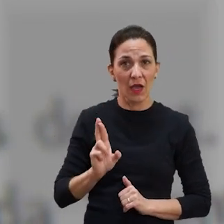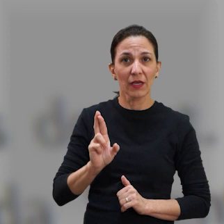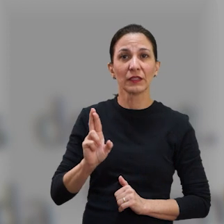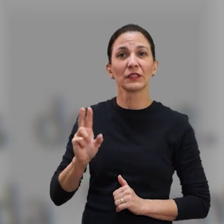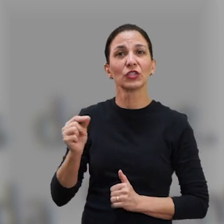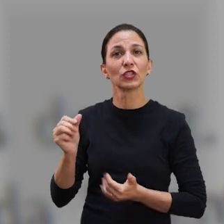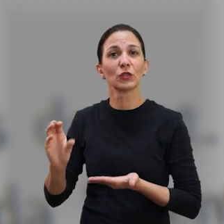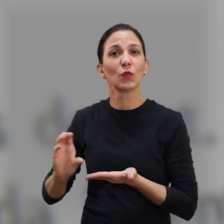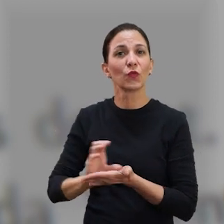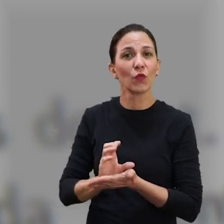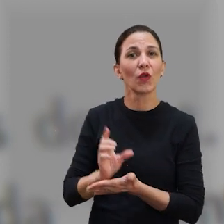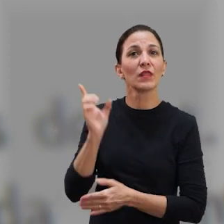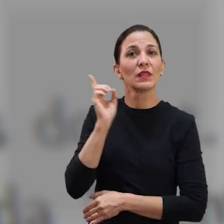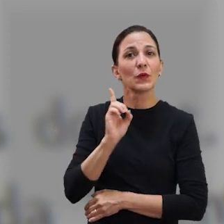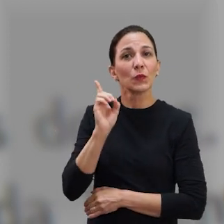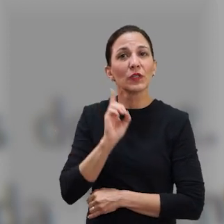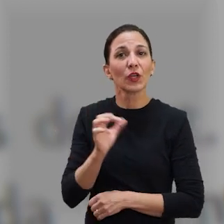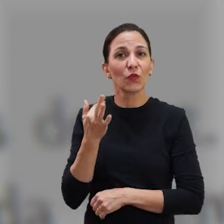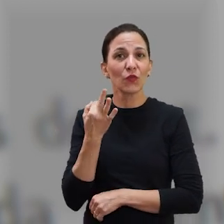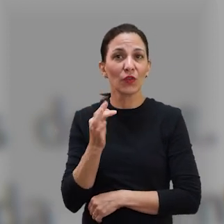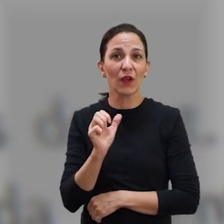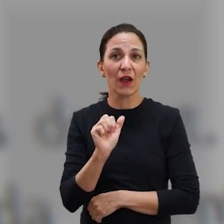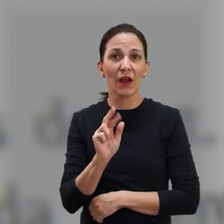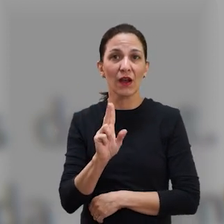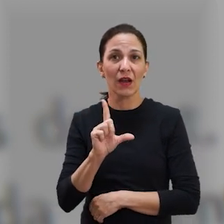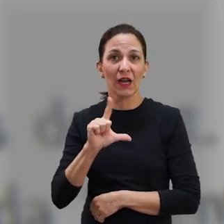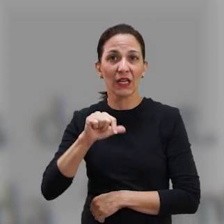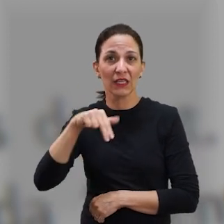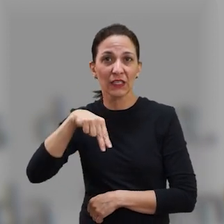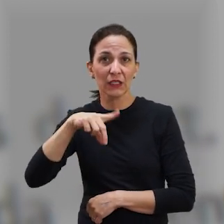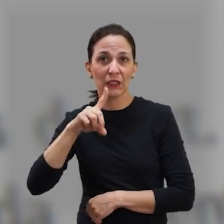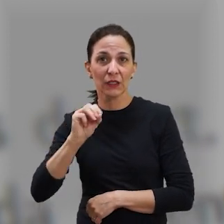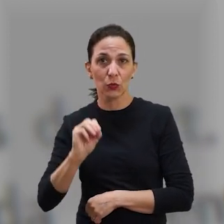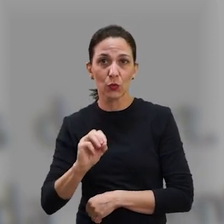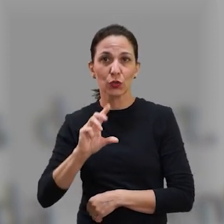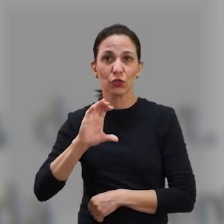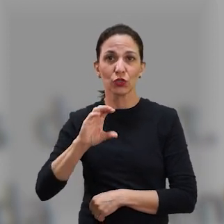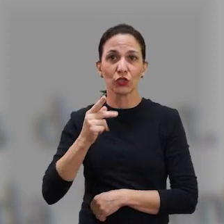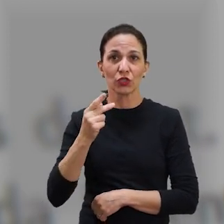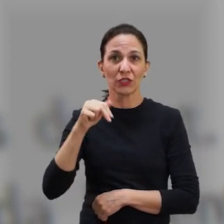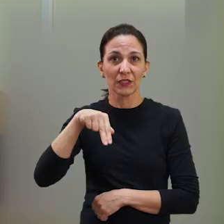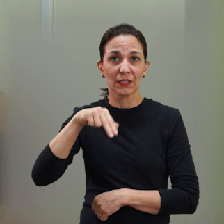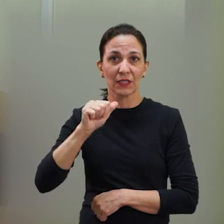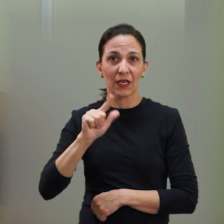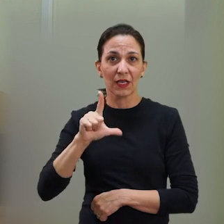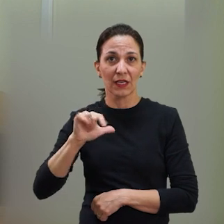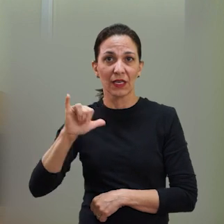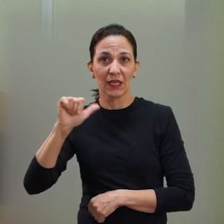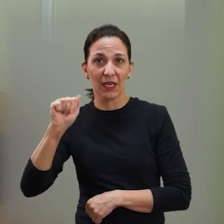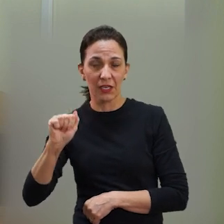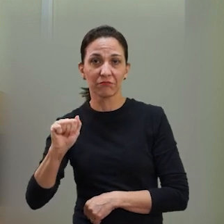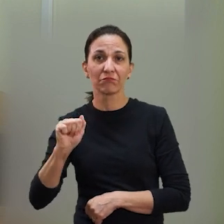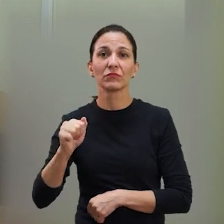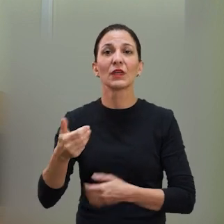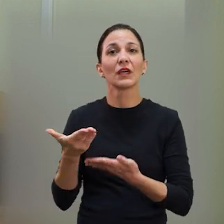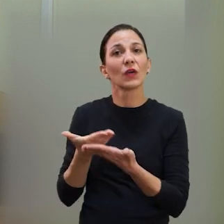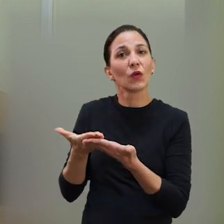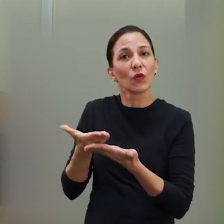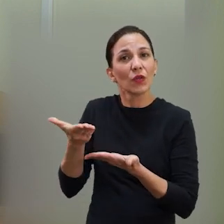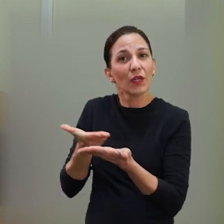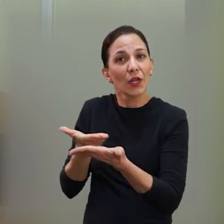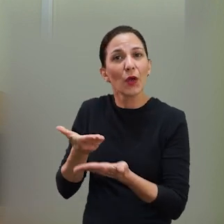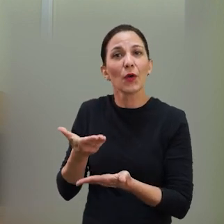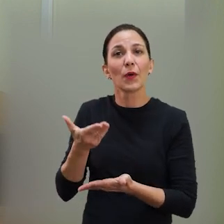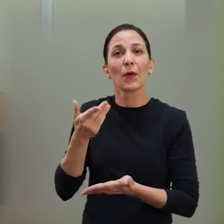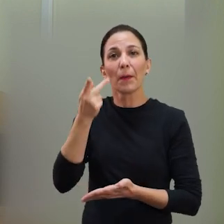oriundos de emenda parlamentar do deputado federal Arlindo Chinaglia, por intermediação do presidente da Casa